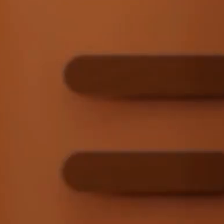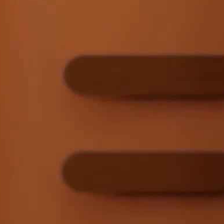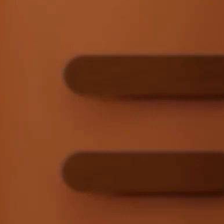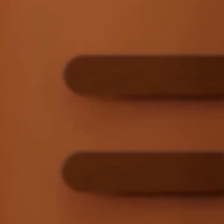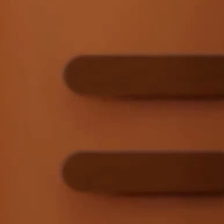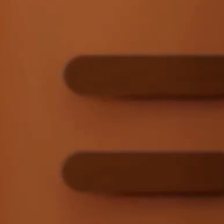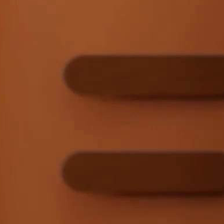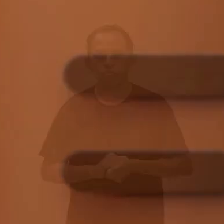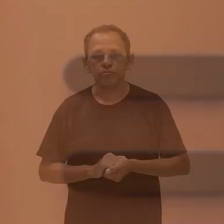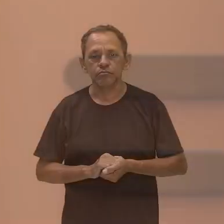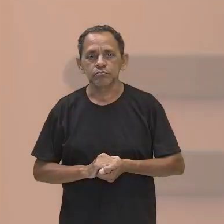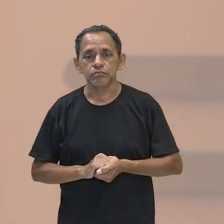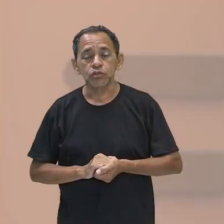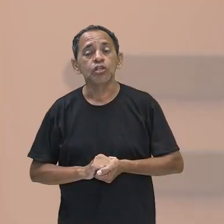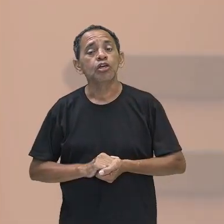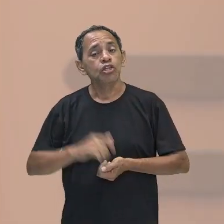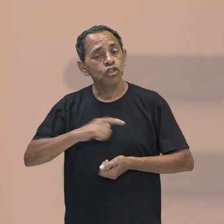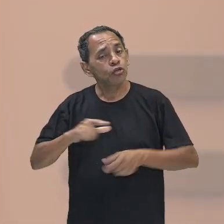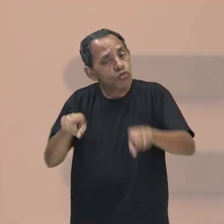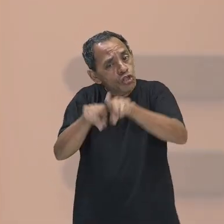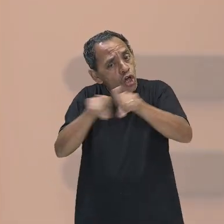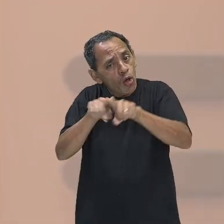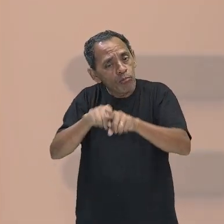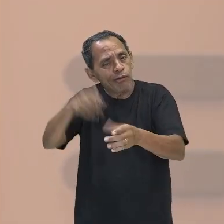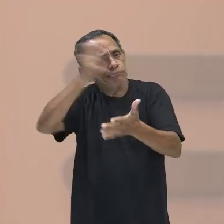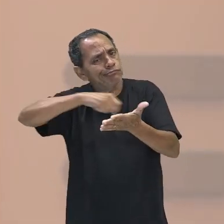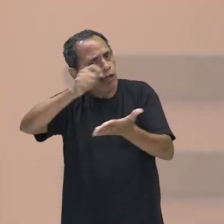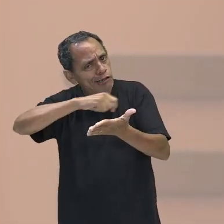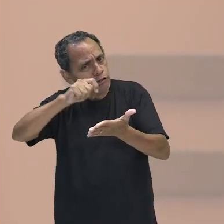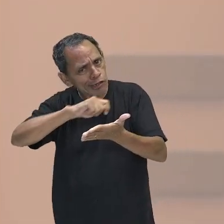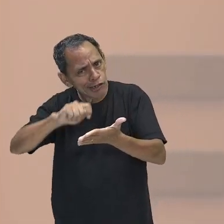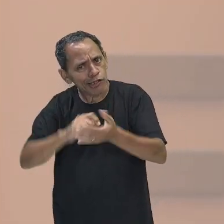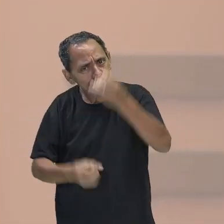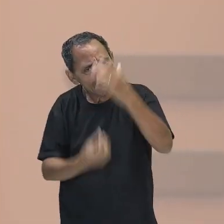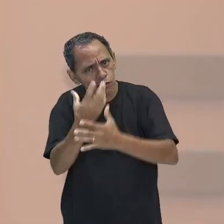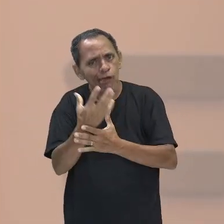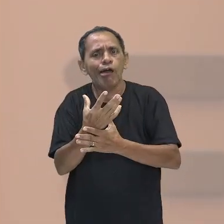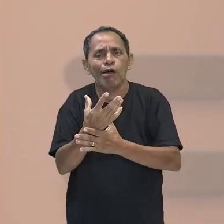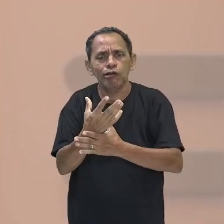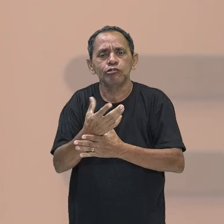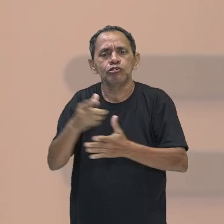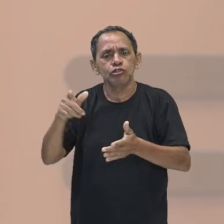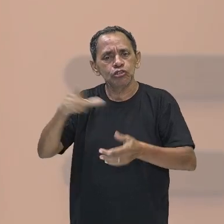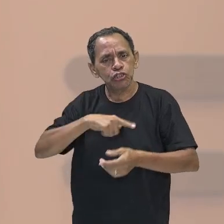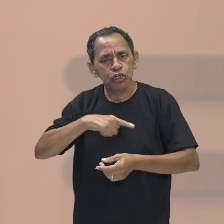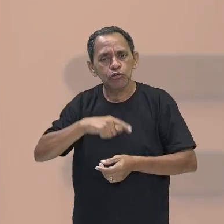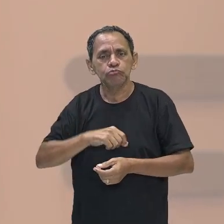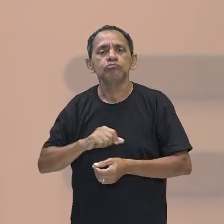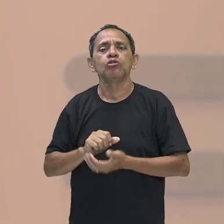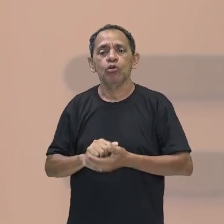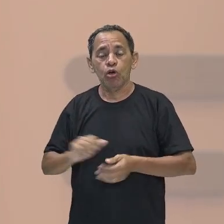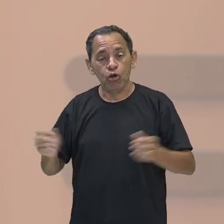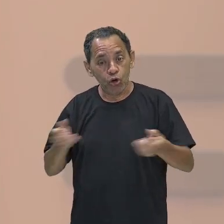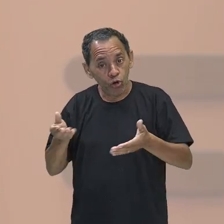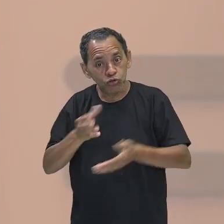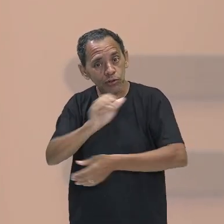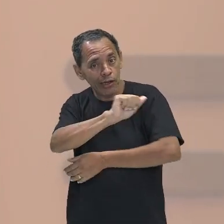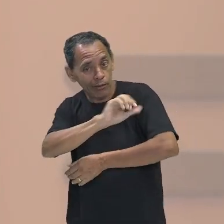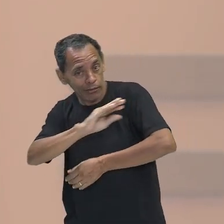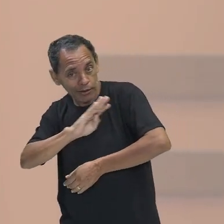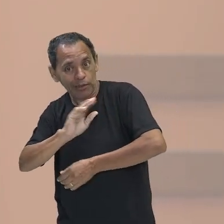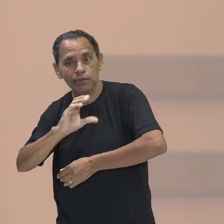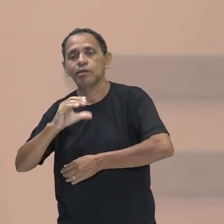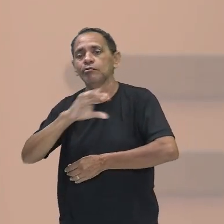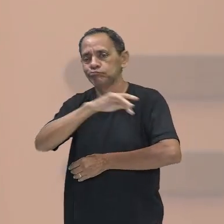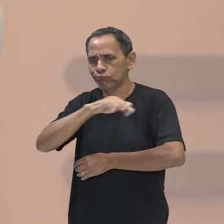escrita. Se a gente ainda escreve hoje, não é mesmo? E temos aí o nosso alfabeto. Ele começa, então, com esse